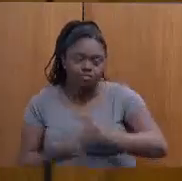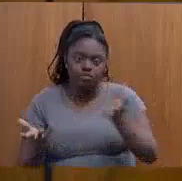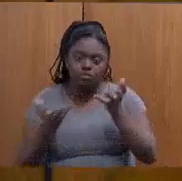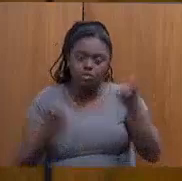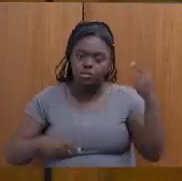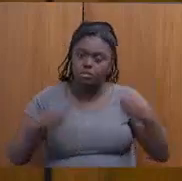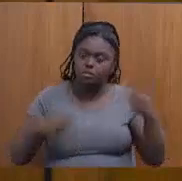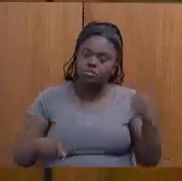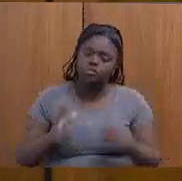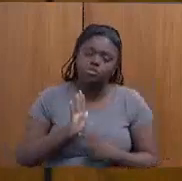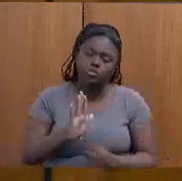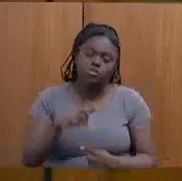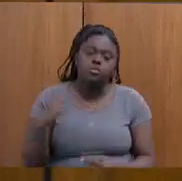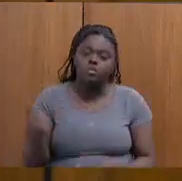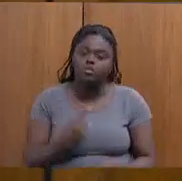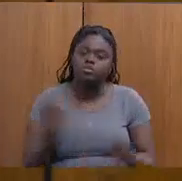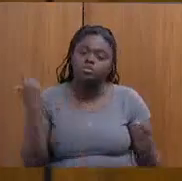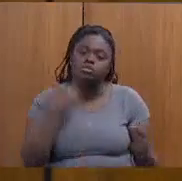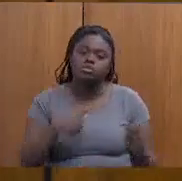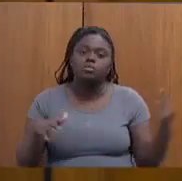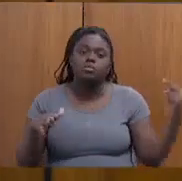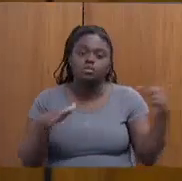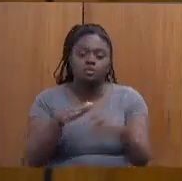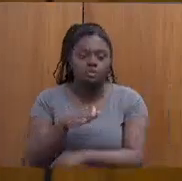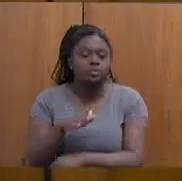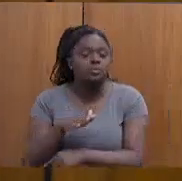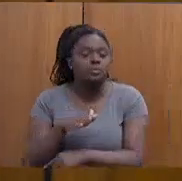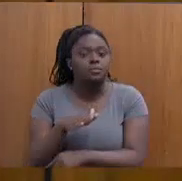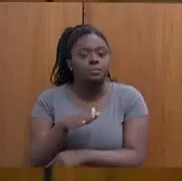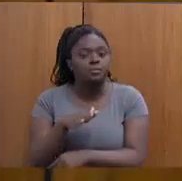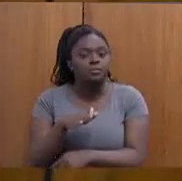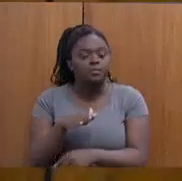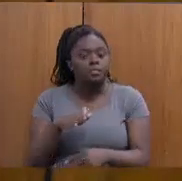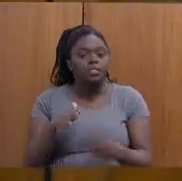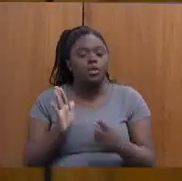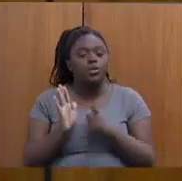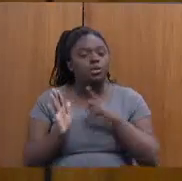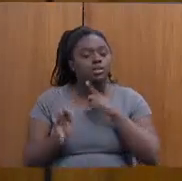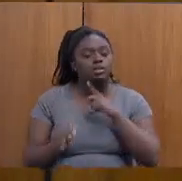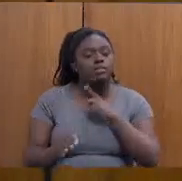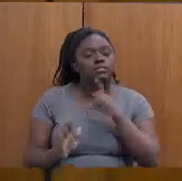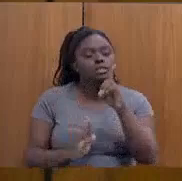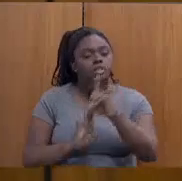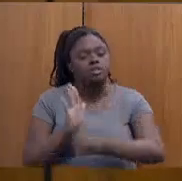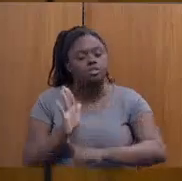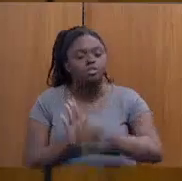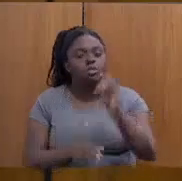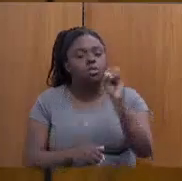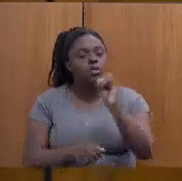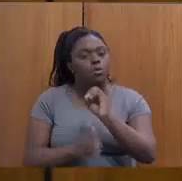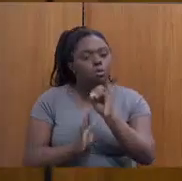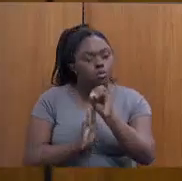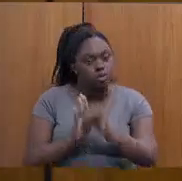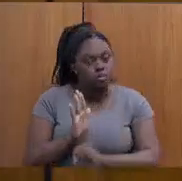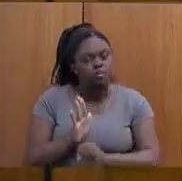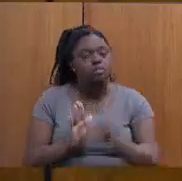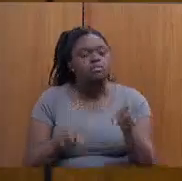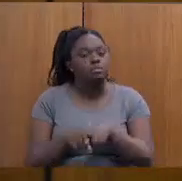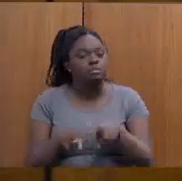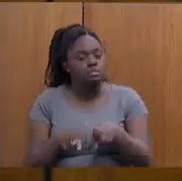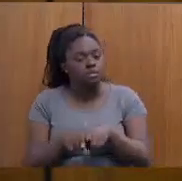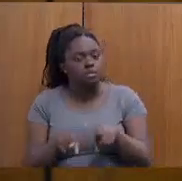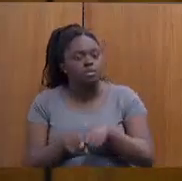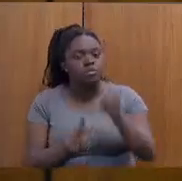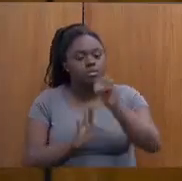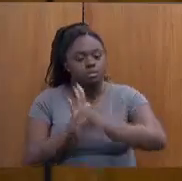para que possamos aprofundá-lo quando dá votação das diretrizes do orçamento nesse semestre e quando dá votação do orçamento